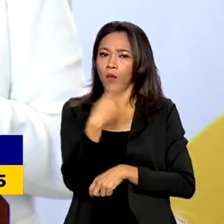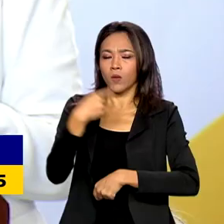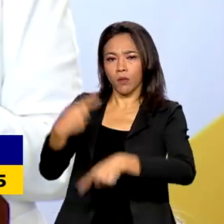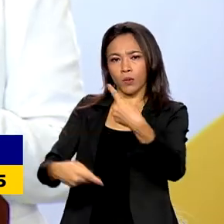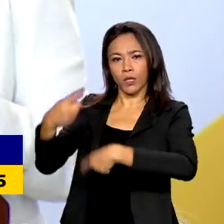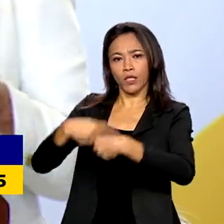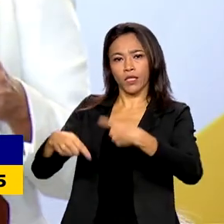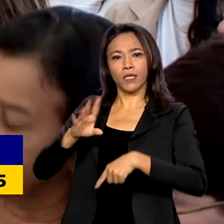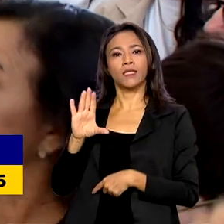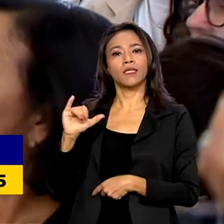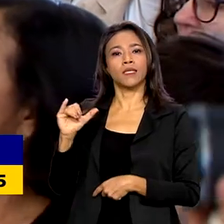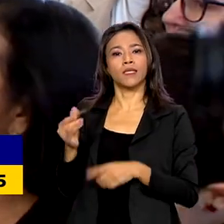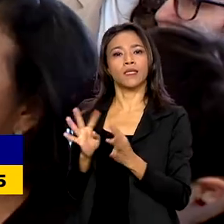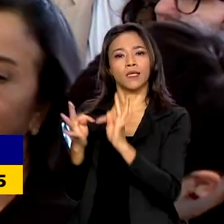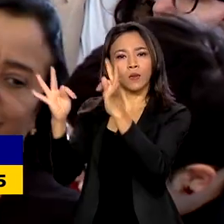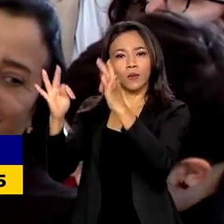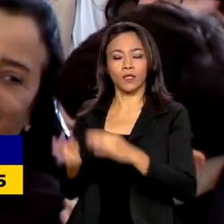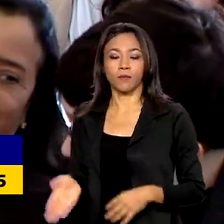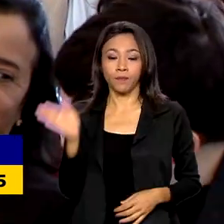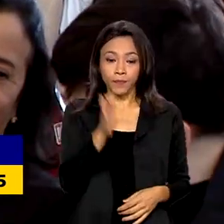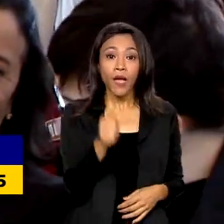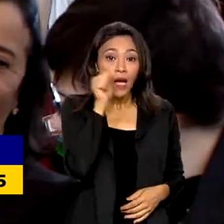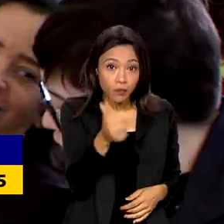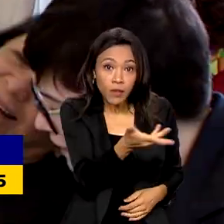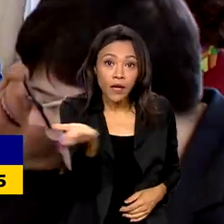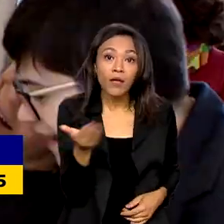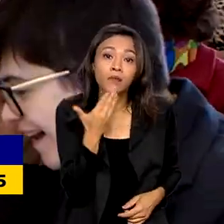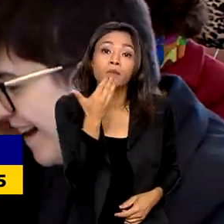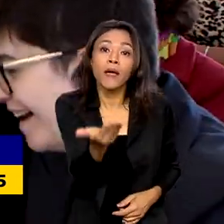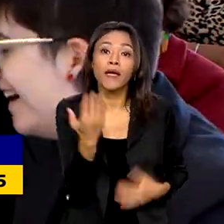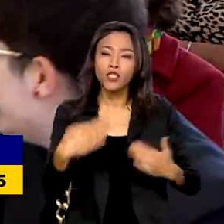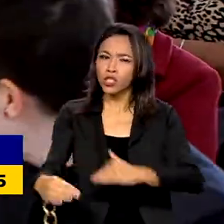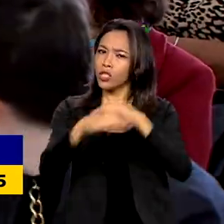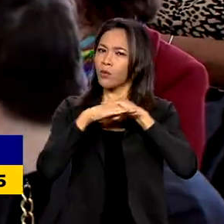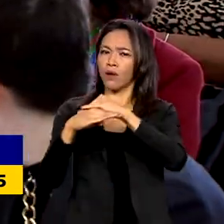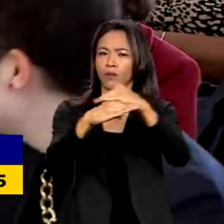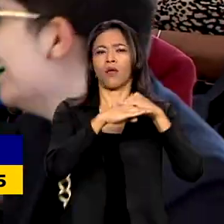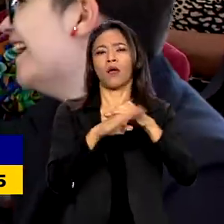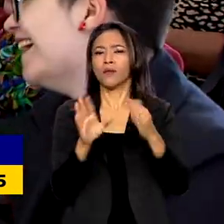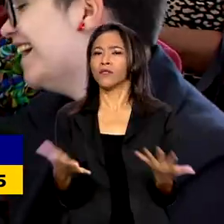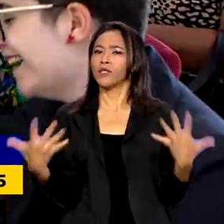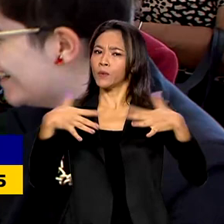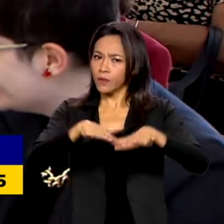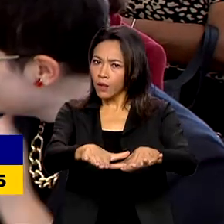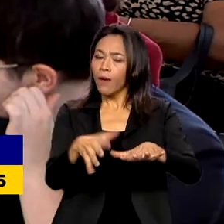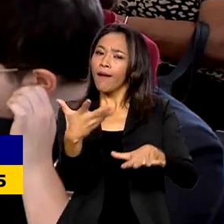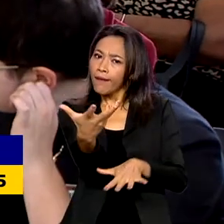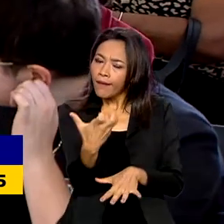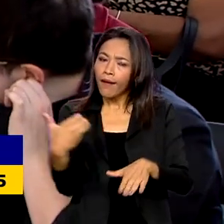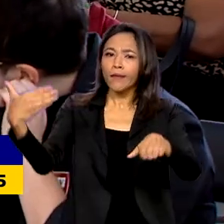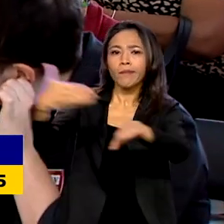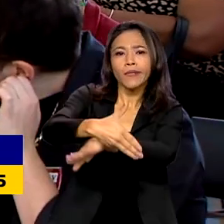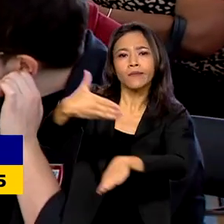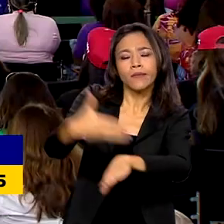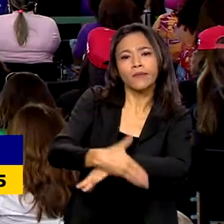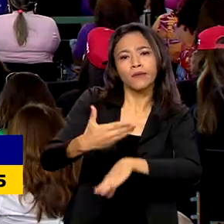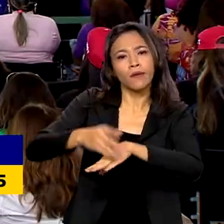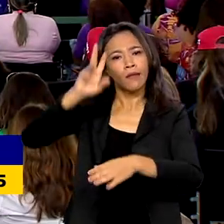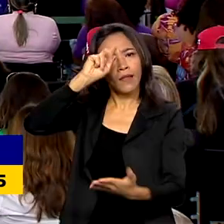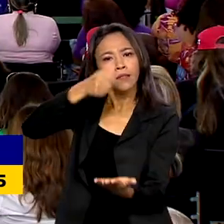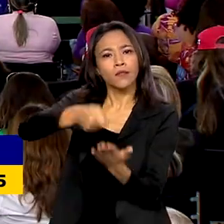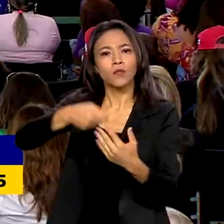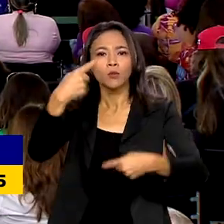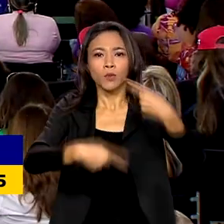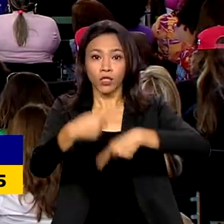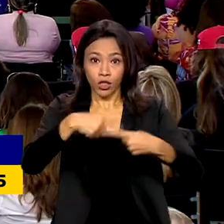ciência e tecnologia. Elas também pedem igualdade e mais inclusão, querem participação nas decisões políticas e